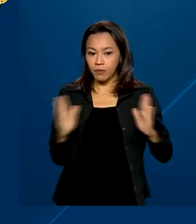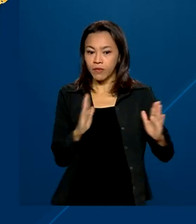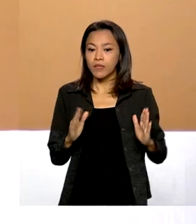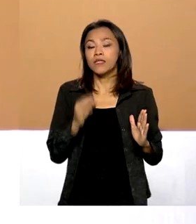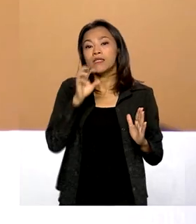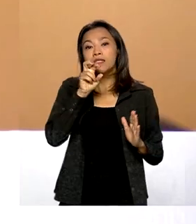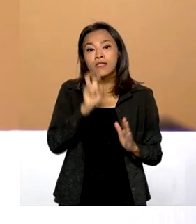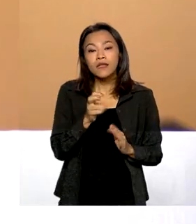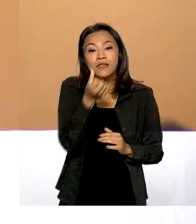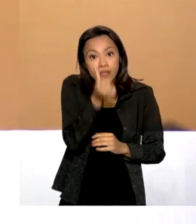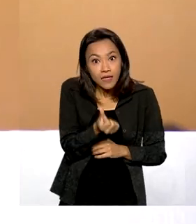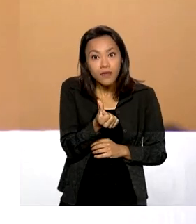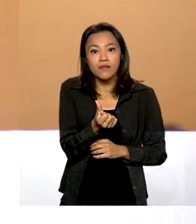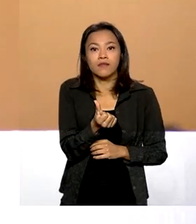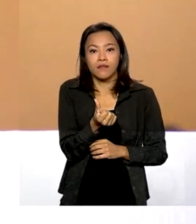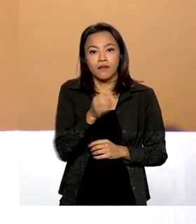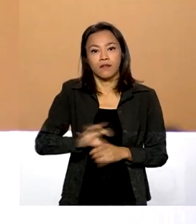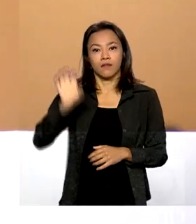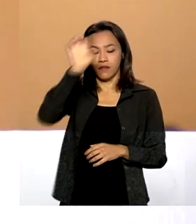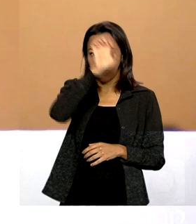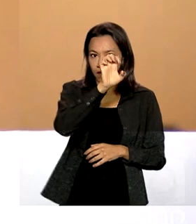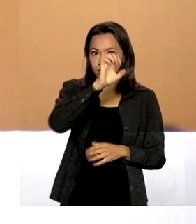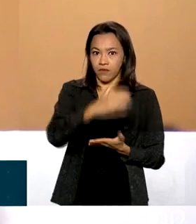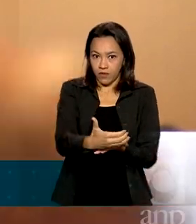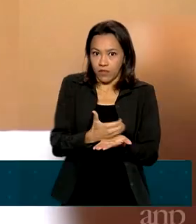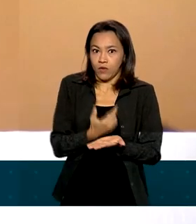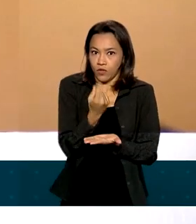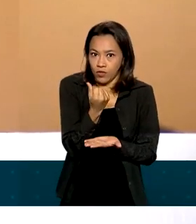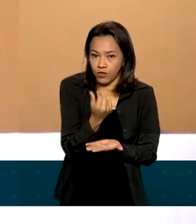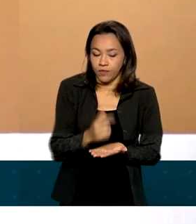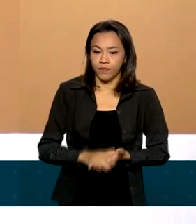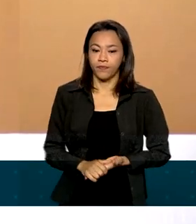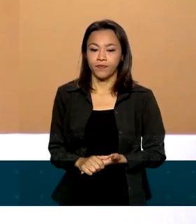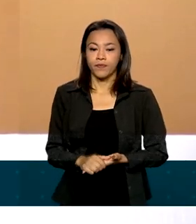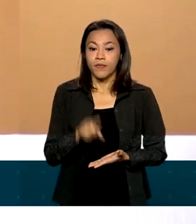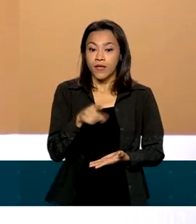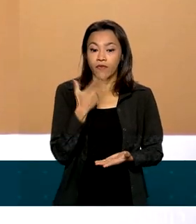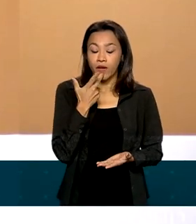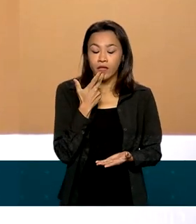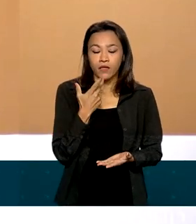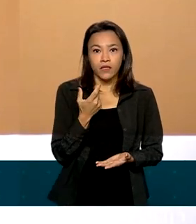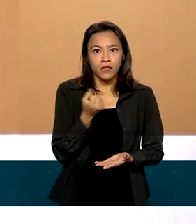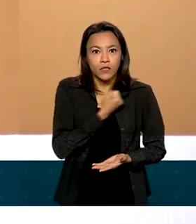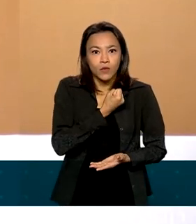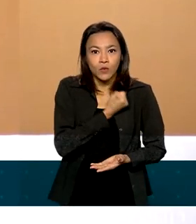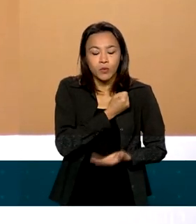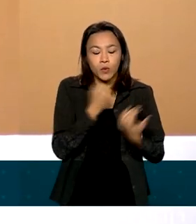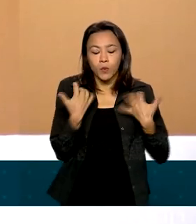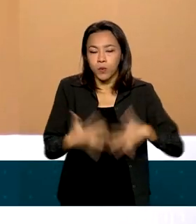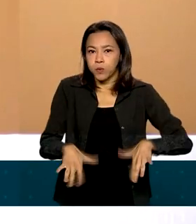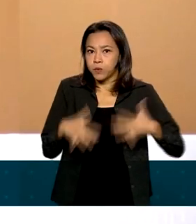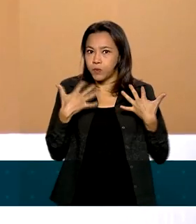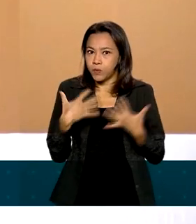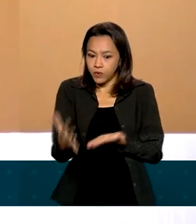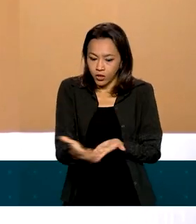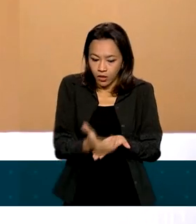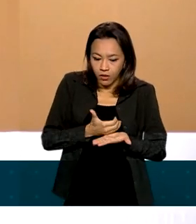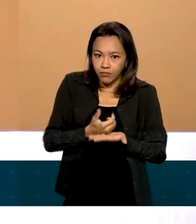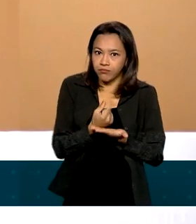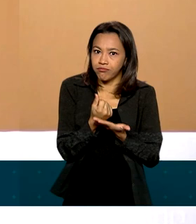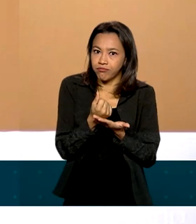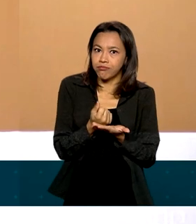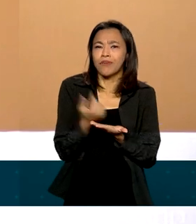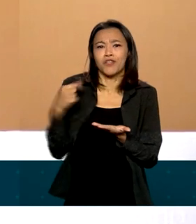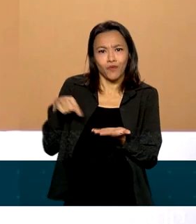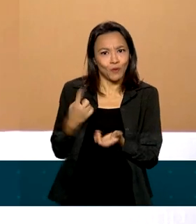estados. São números realmente impressionantes, mas mais importante do que o